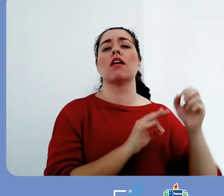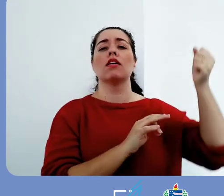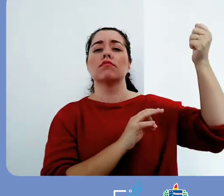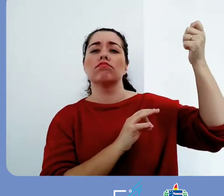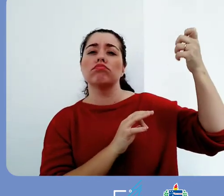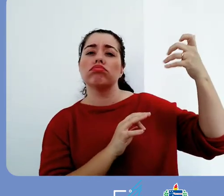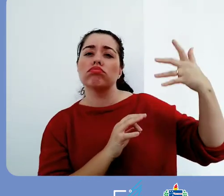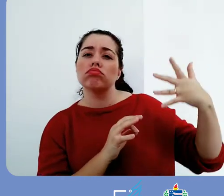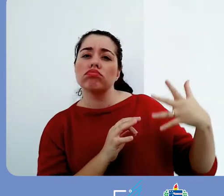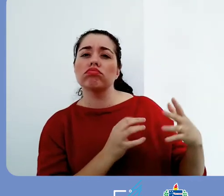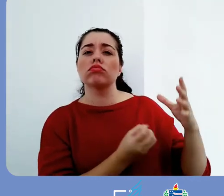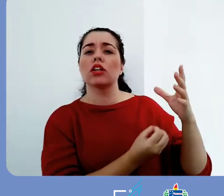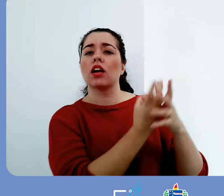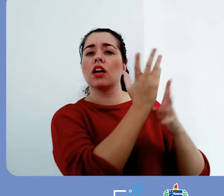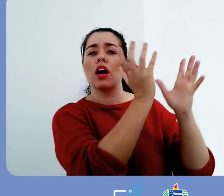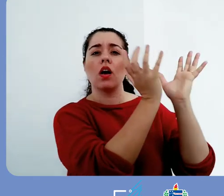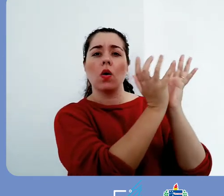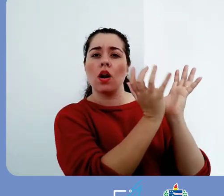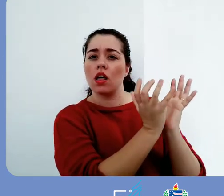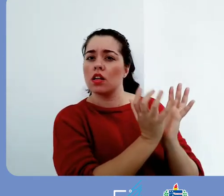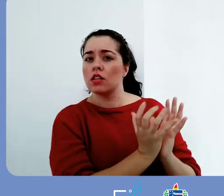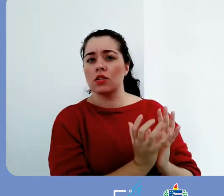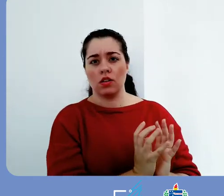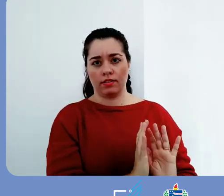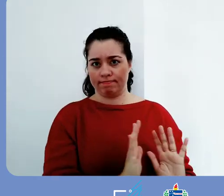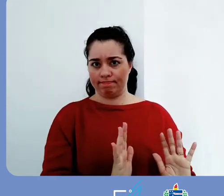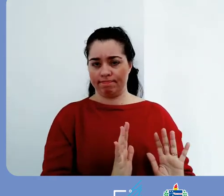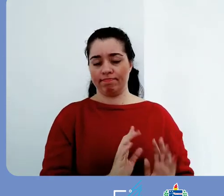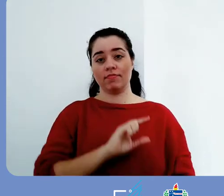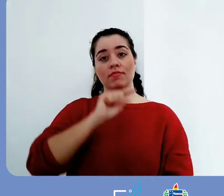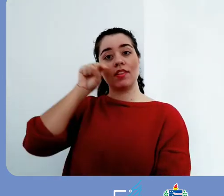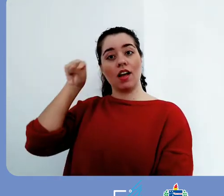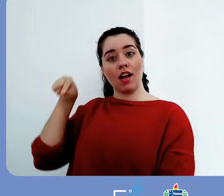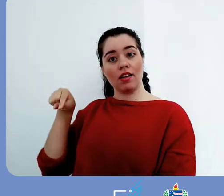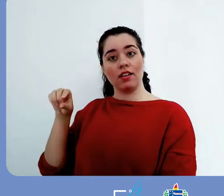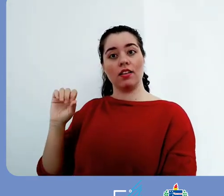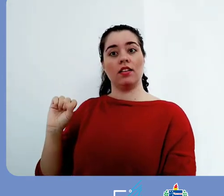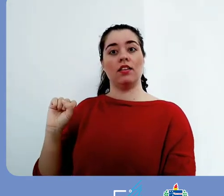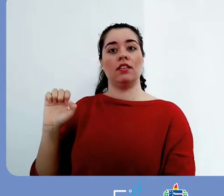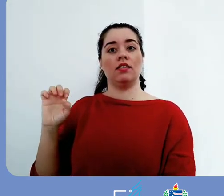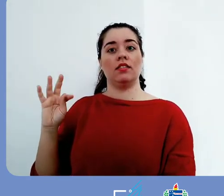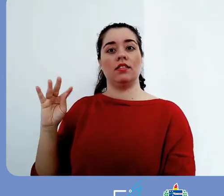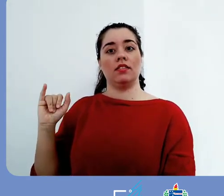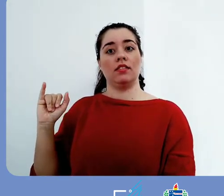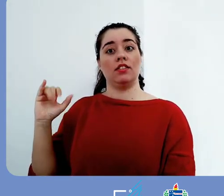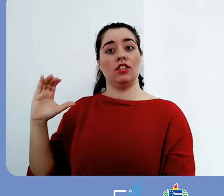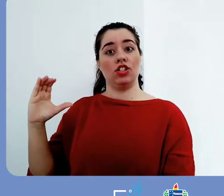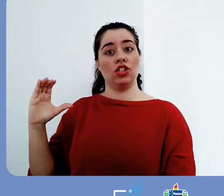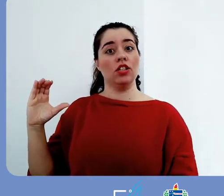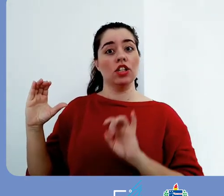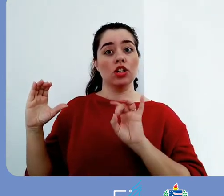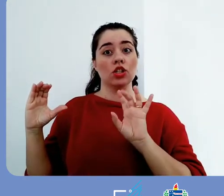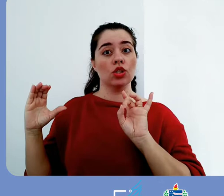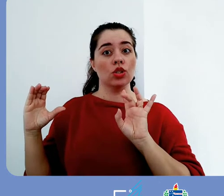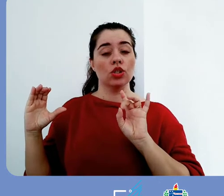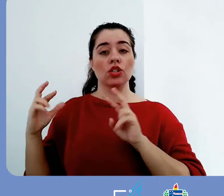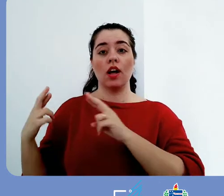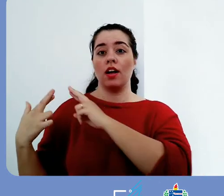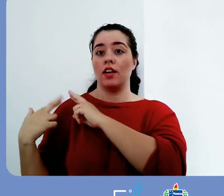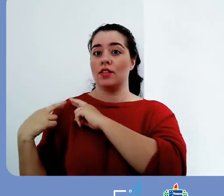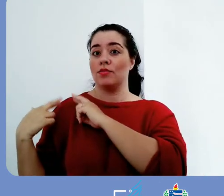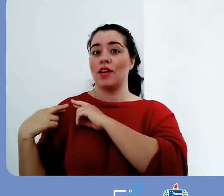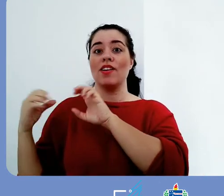repositório, a organização, hierarquização, criação de coleções, etc. E a CETIC